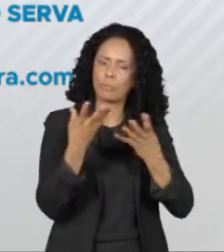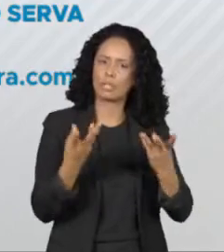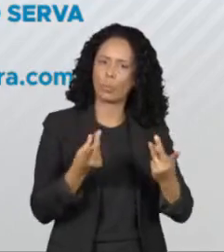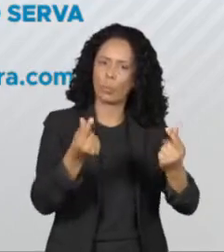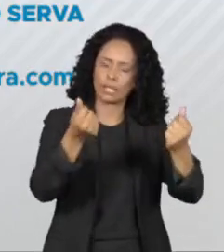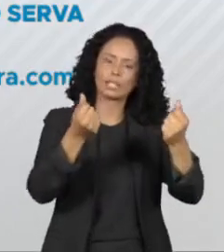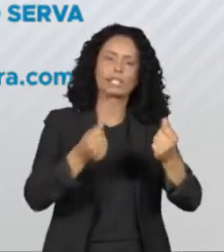ao povo brasileiro.